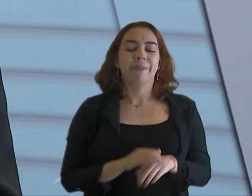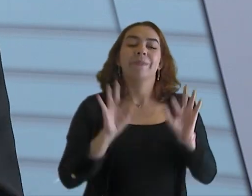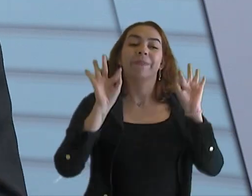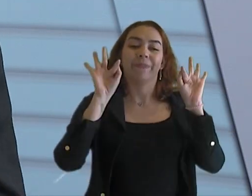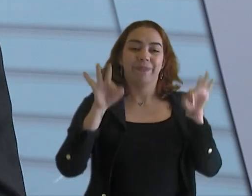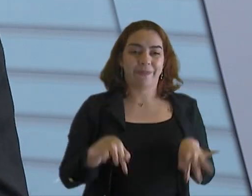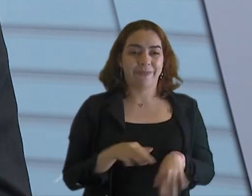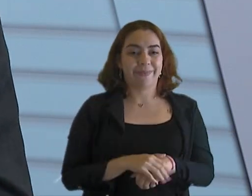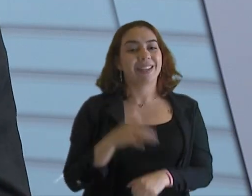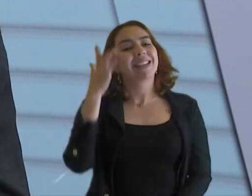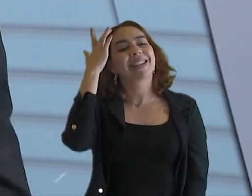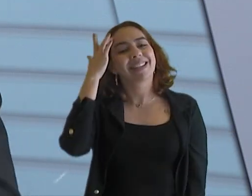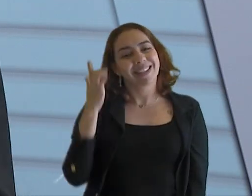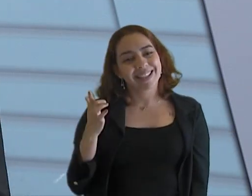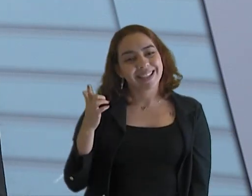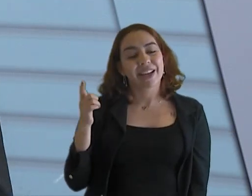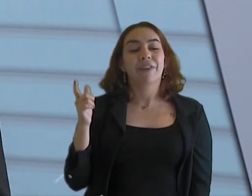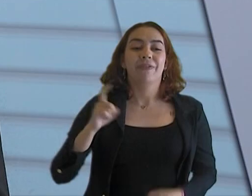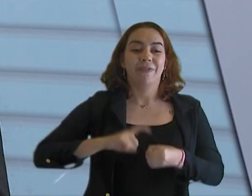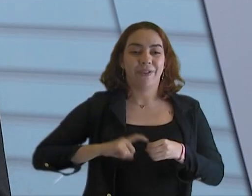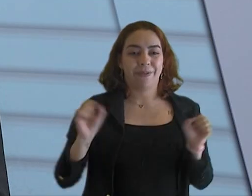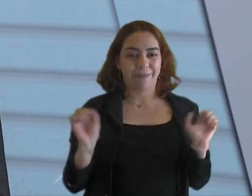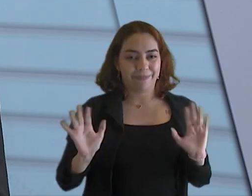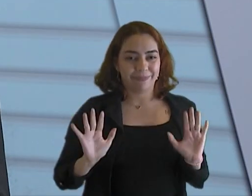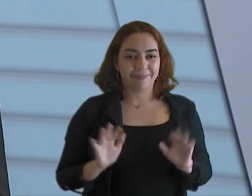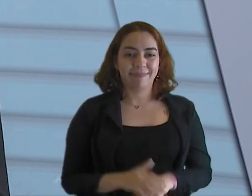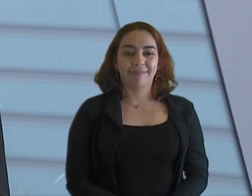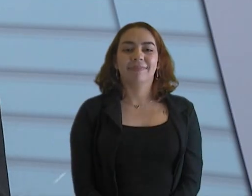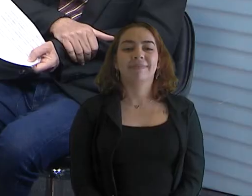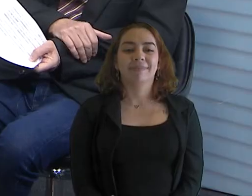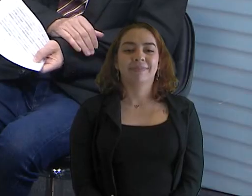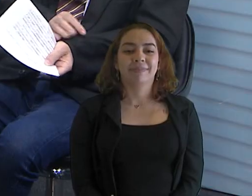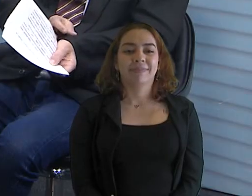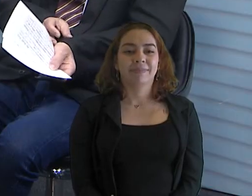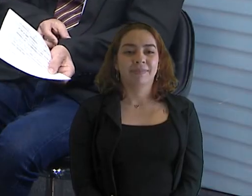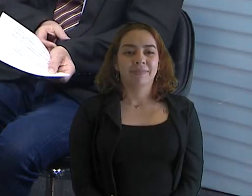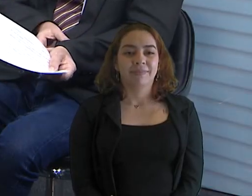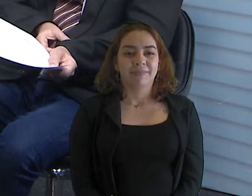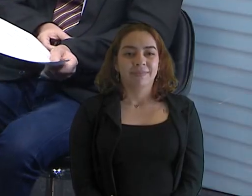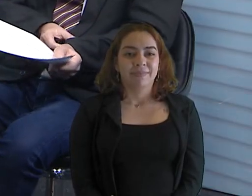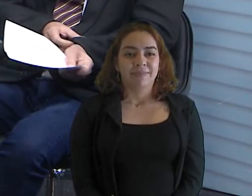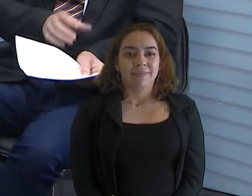eu volto. Até lá. E aí